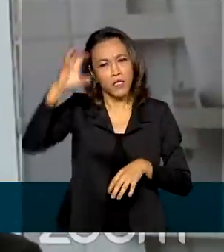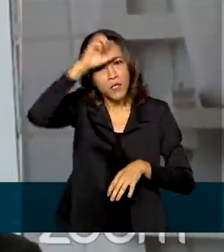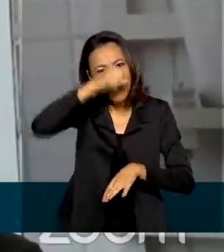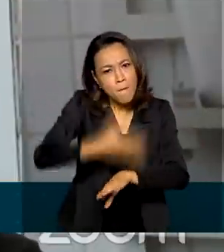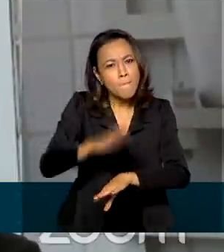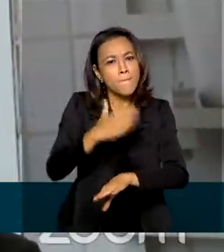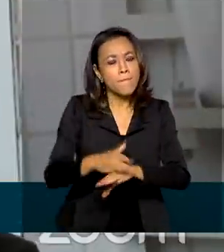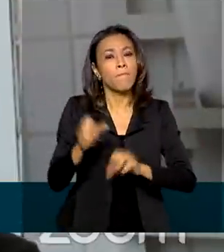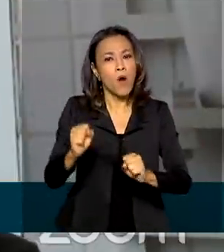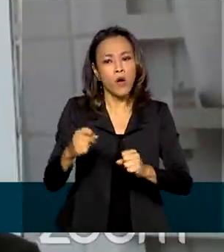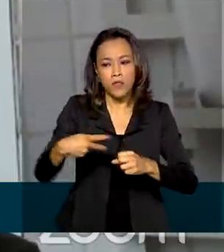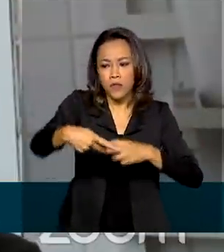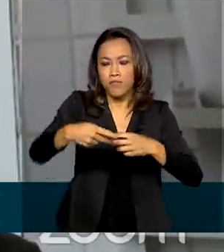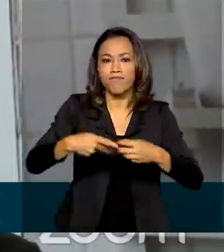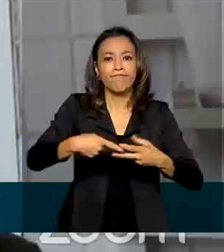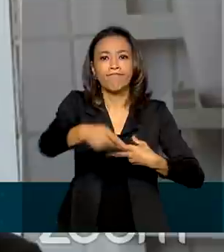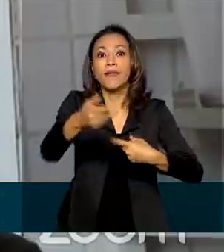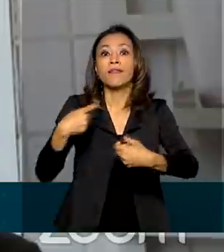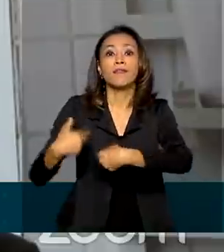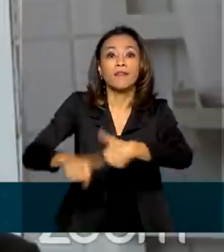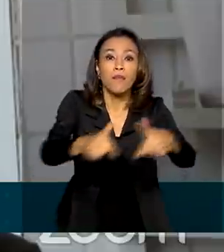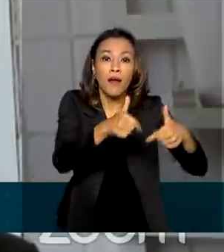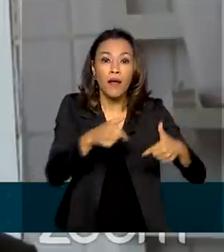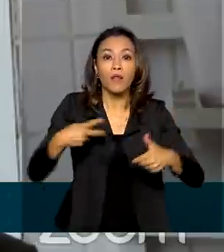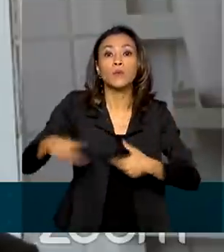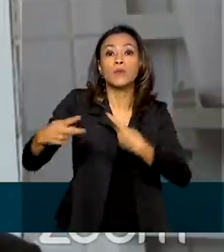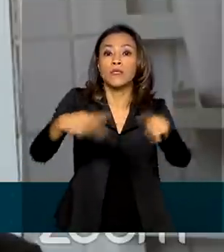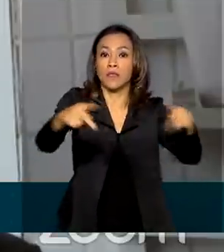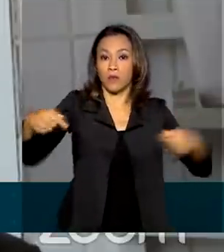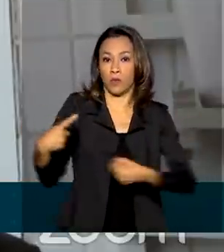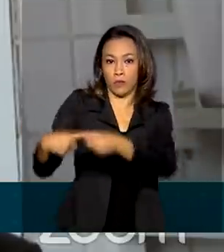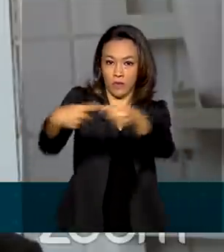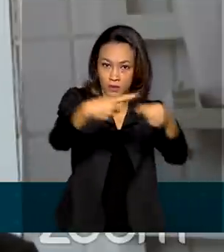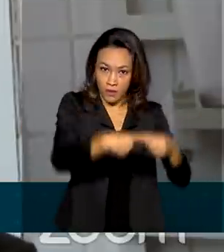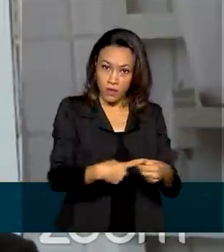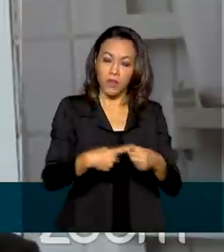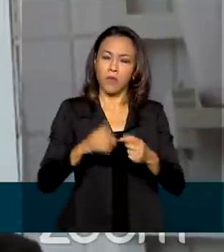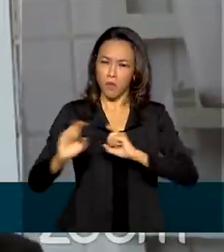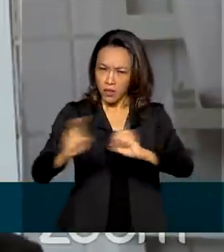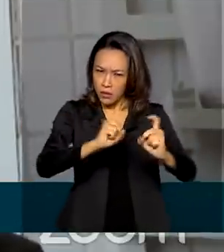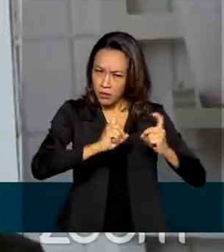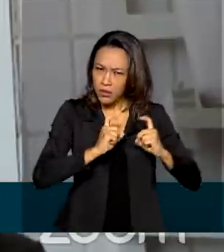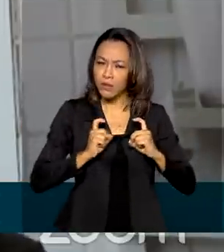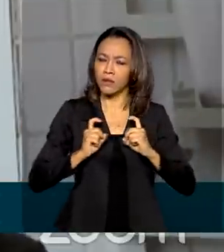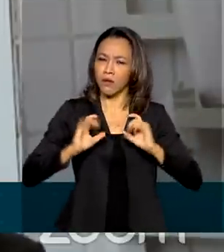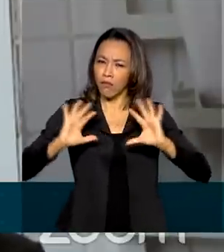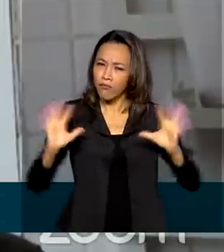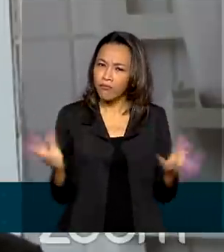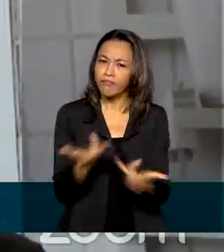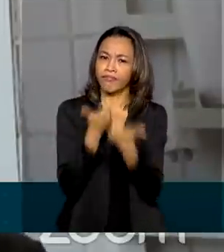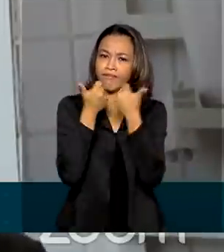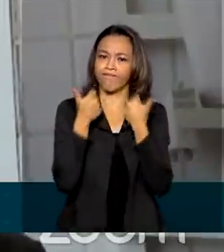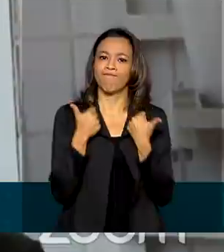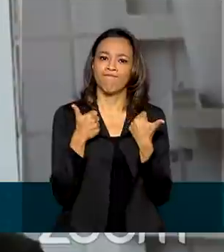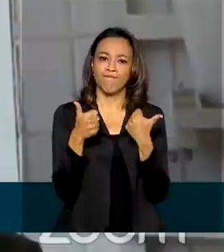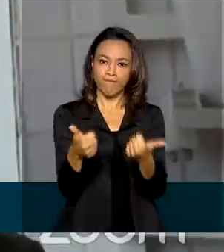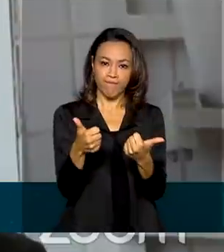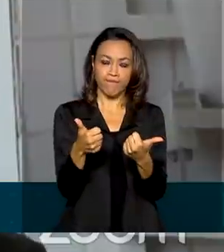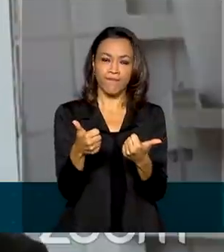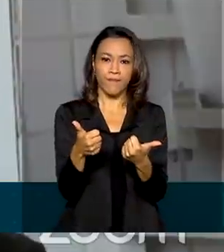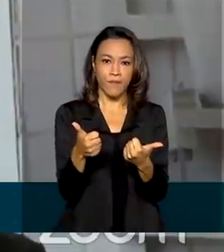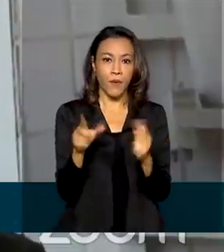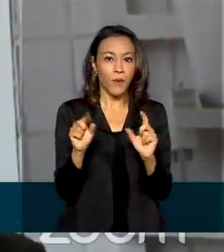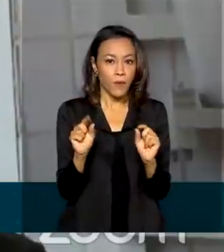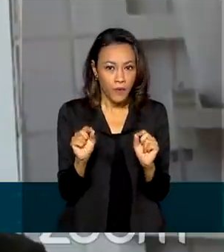municípios em prol de uma gestão mais eficiente, mais relevante para